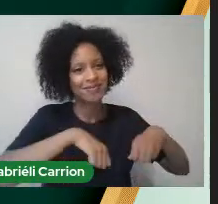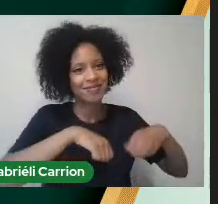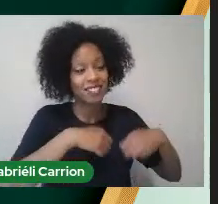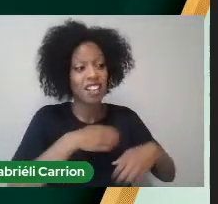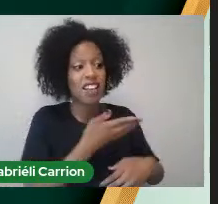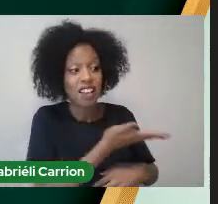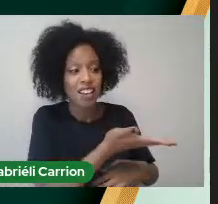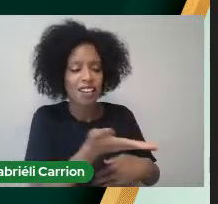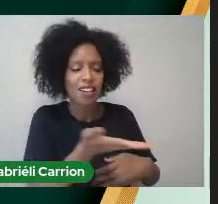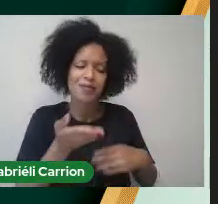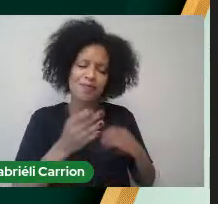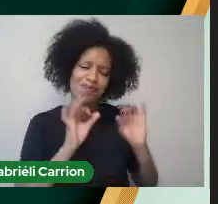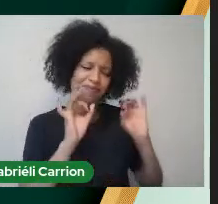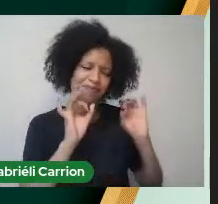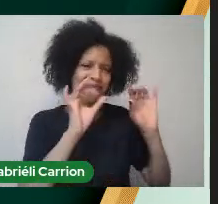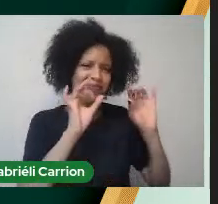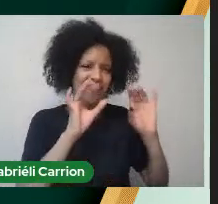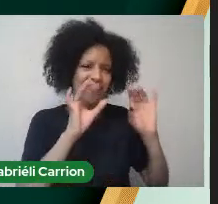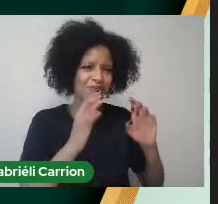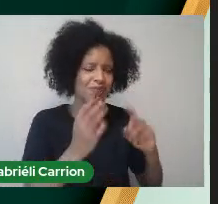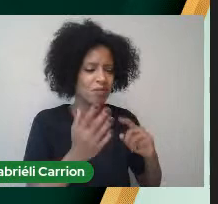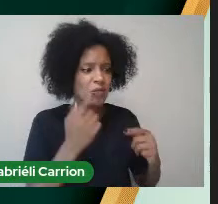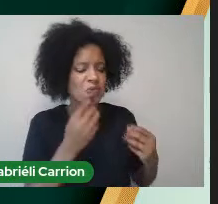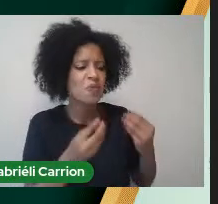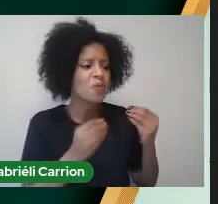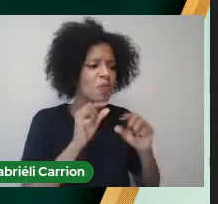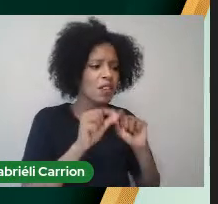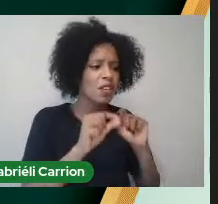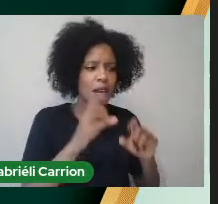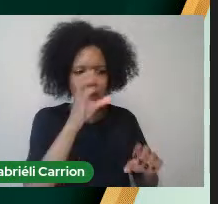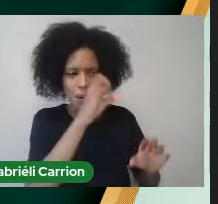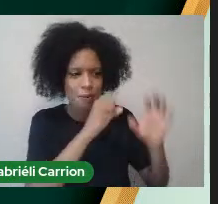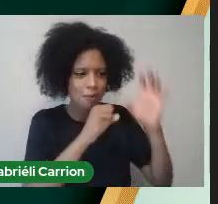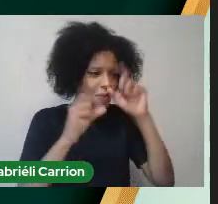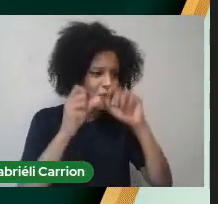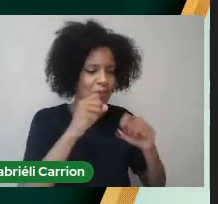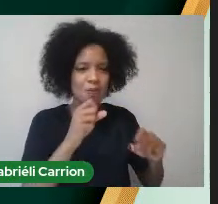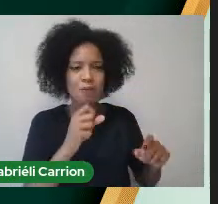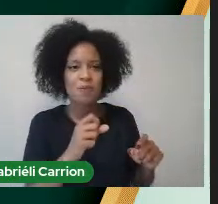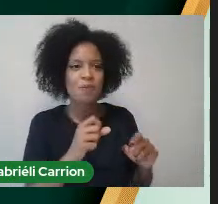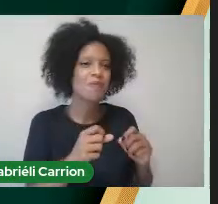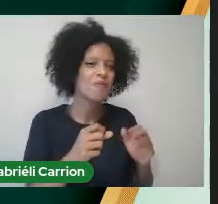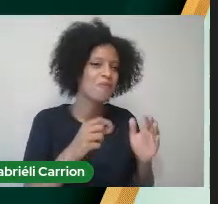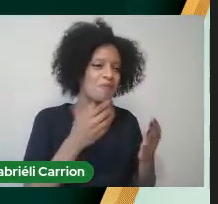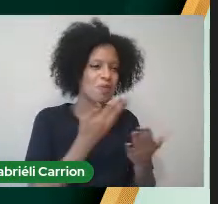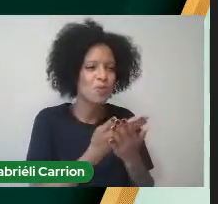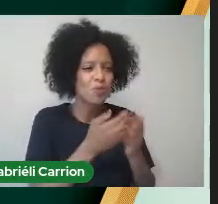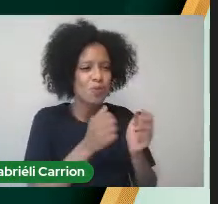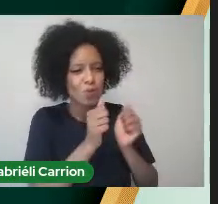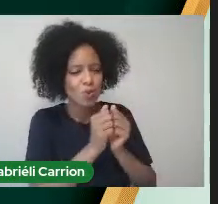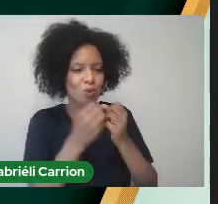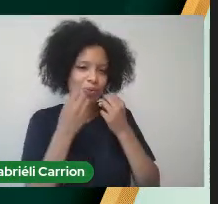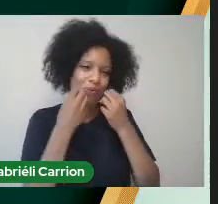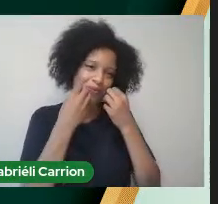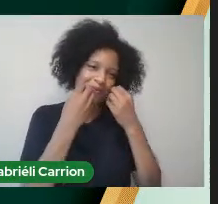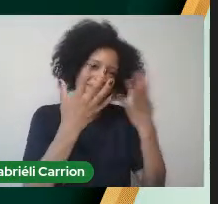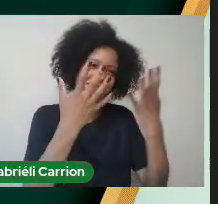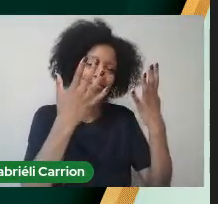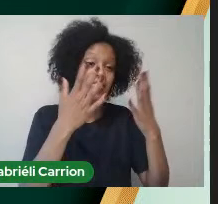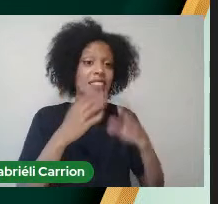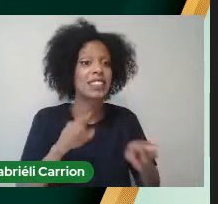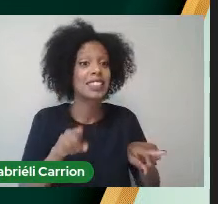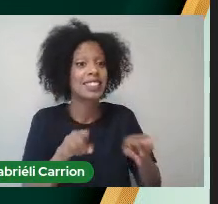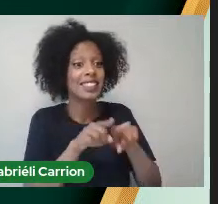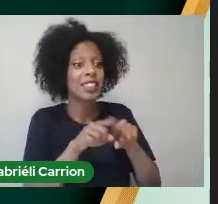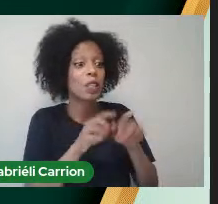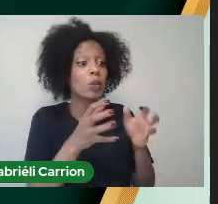Imprescindíveis Para tirar dúvidas Desabafar Ou apenas Aproveitar Os momentos bons Além dos grupos